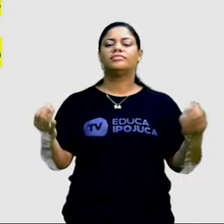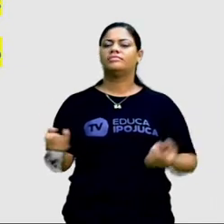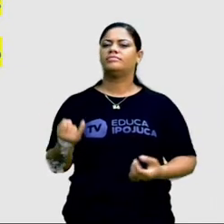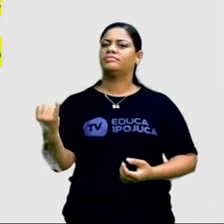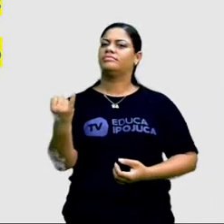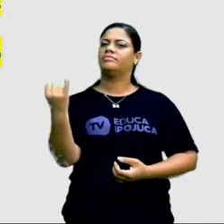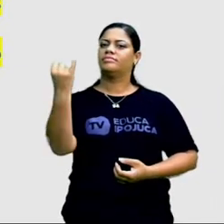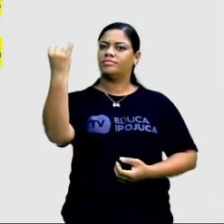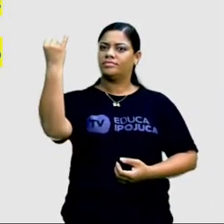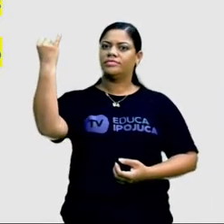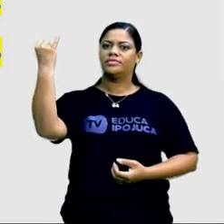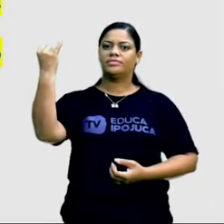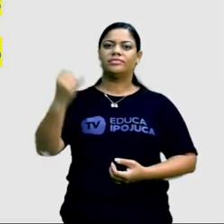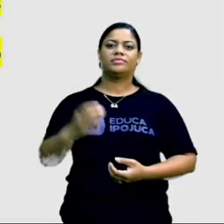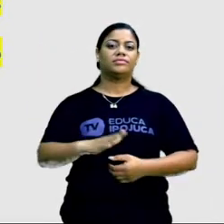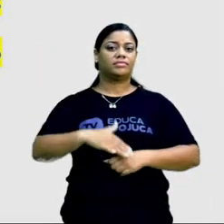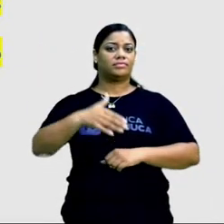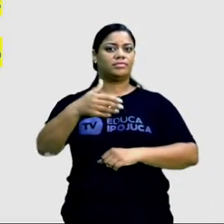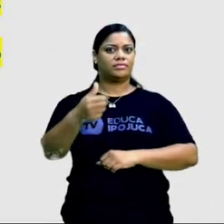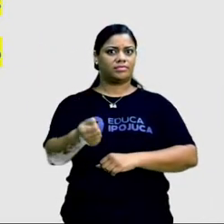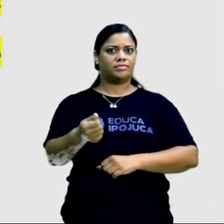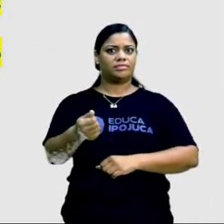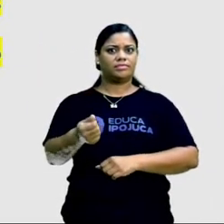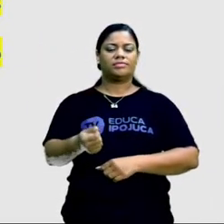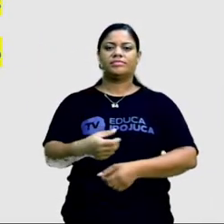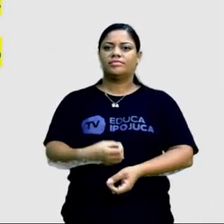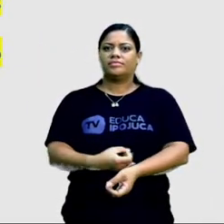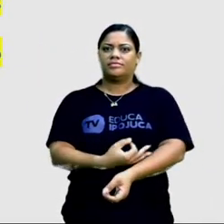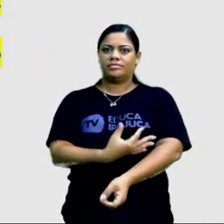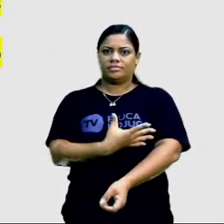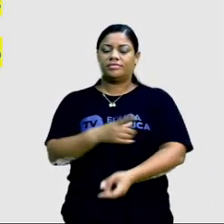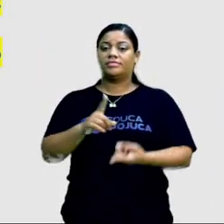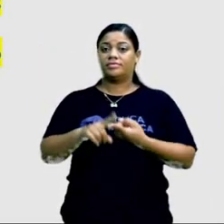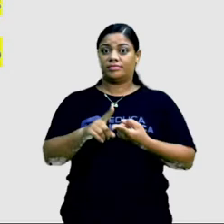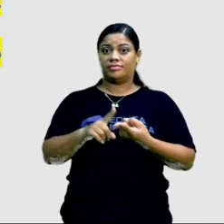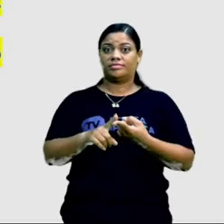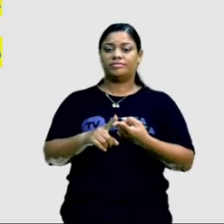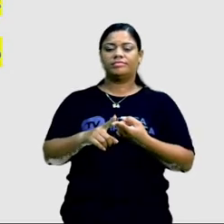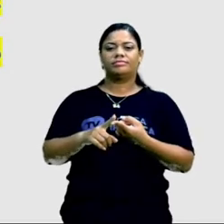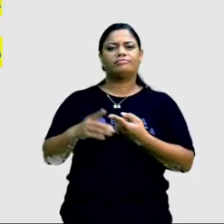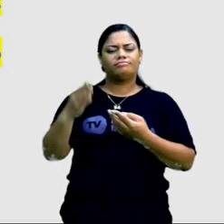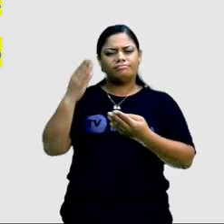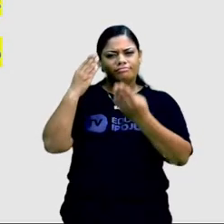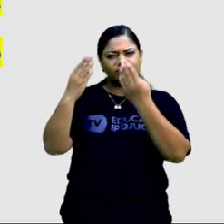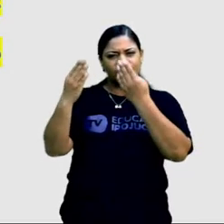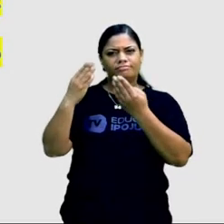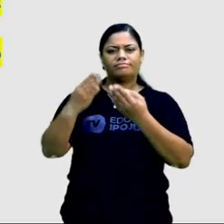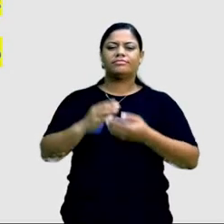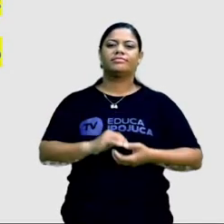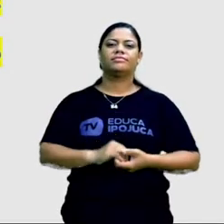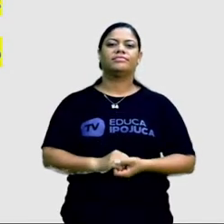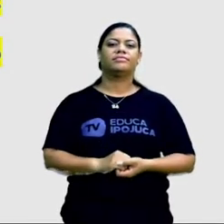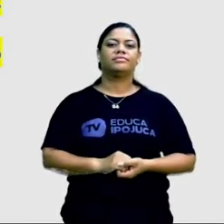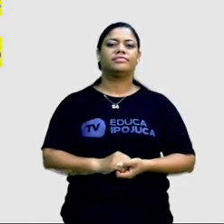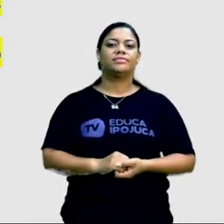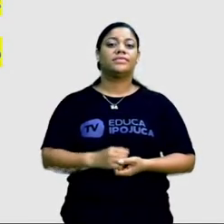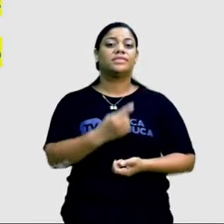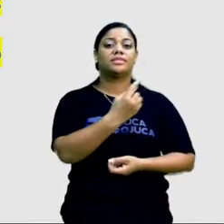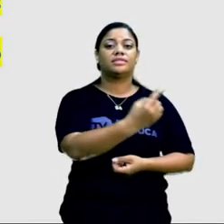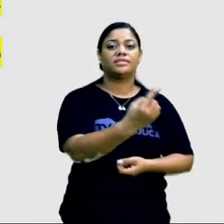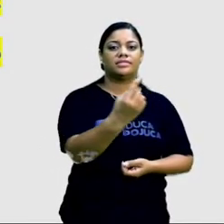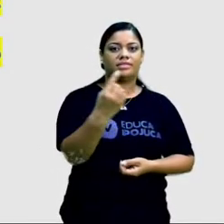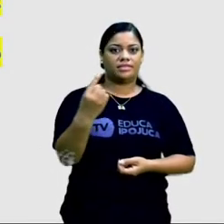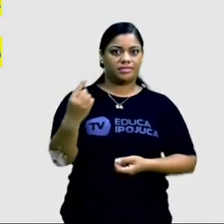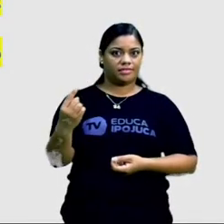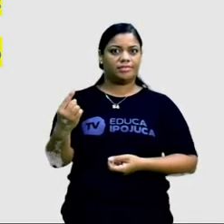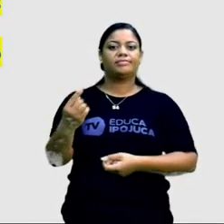valor muito positivo na melhora da ansiedade e da depressão. Adotar um método depende de cada um. É